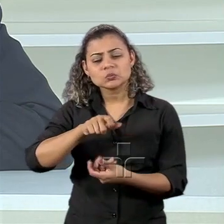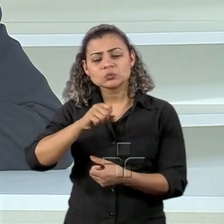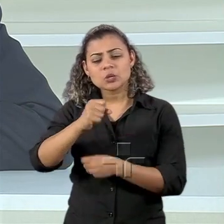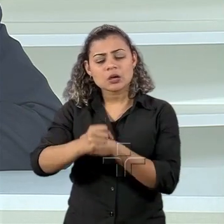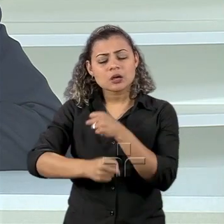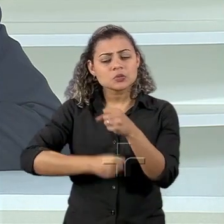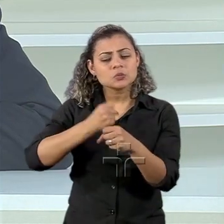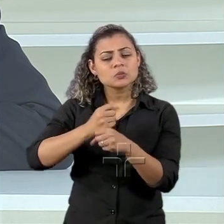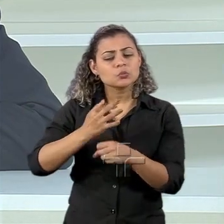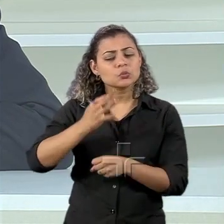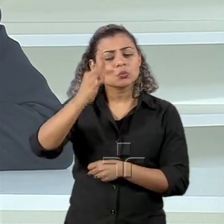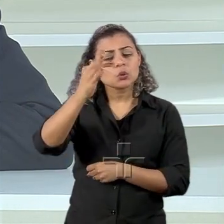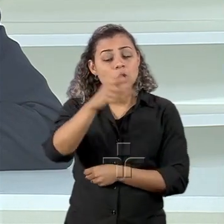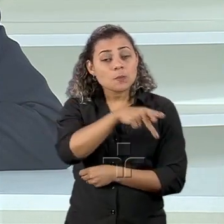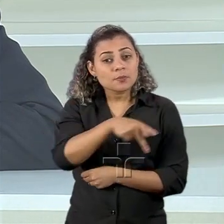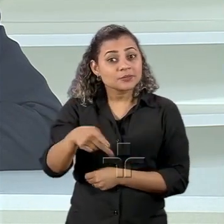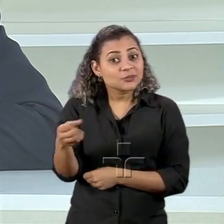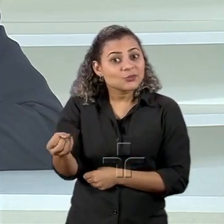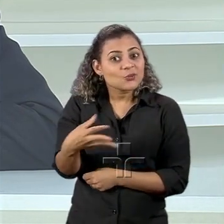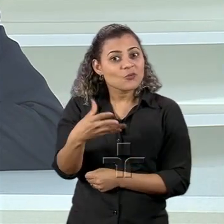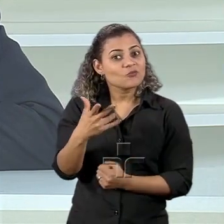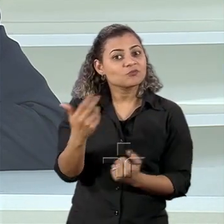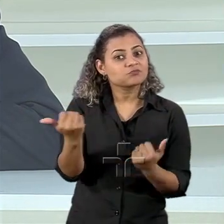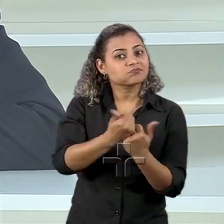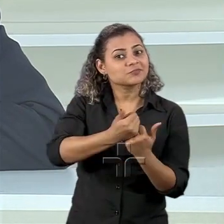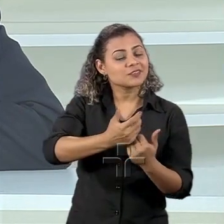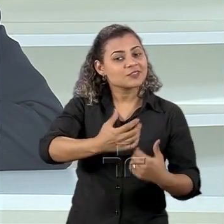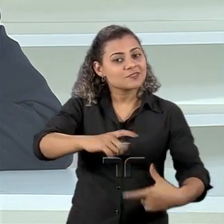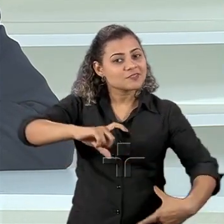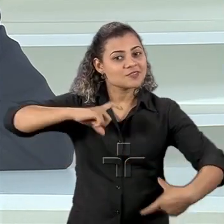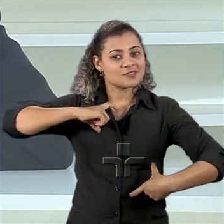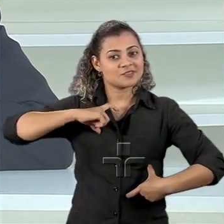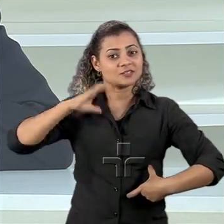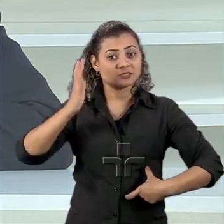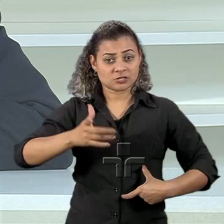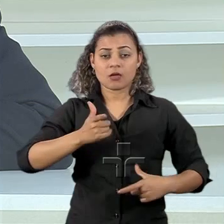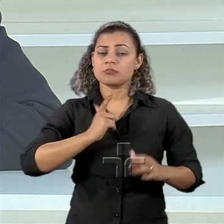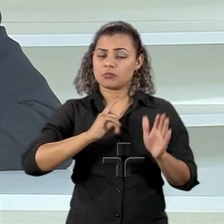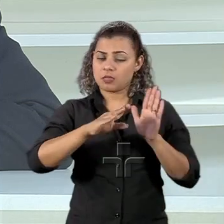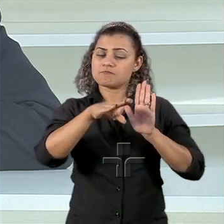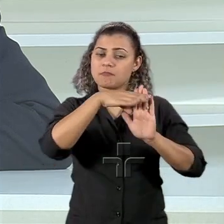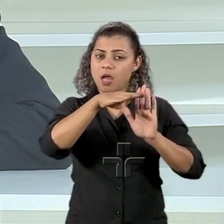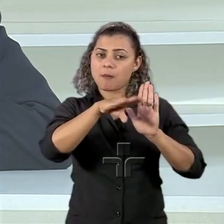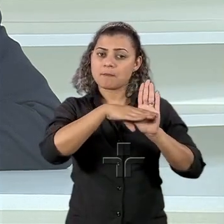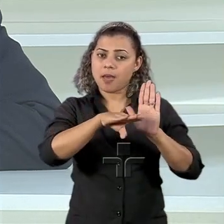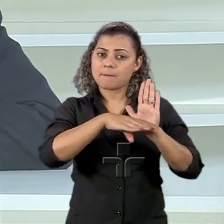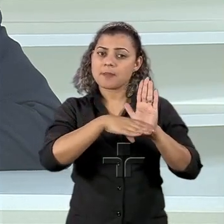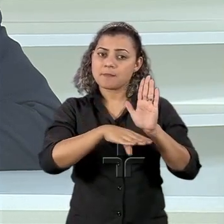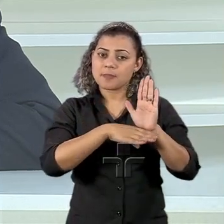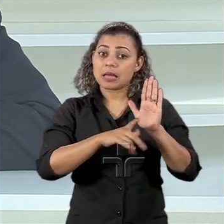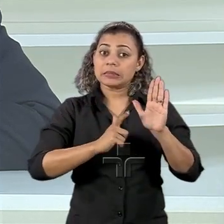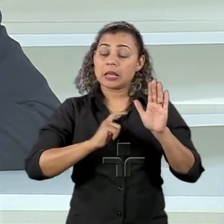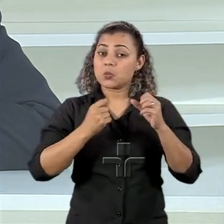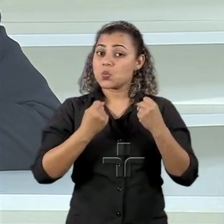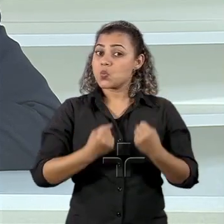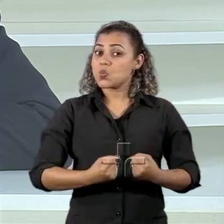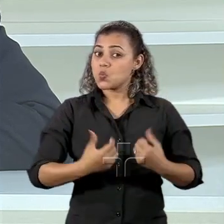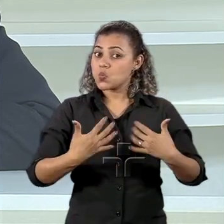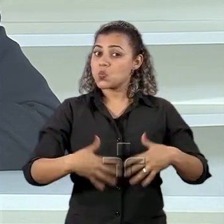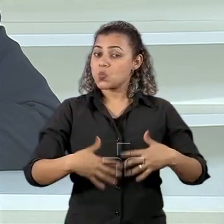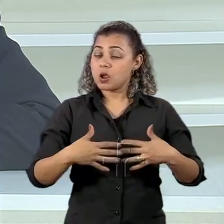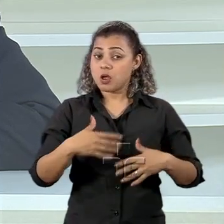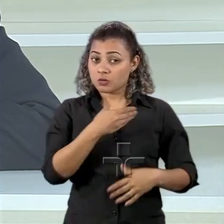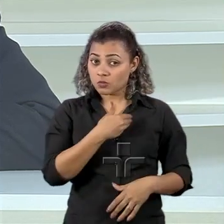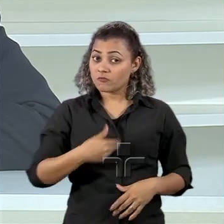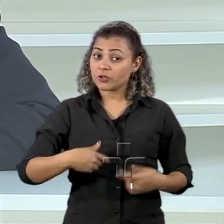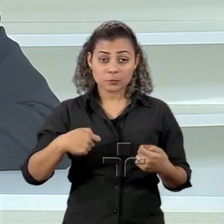vem quando o governo o novo governo assume eu acho que há uma agenda já estabelecida muito pesada e que o governo